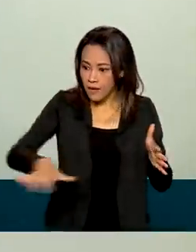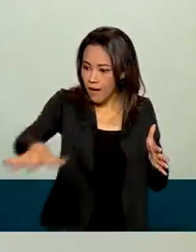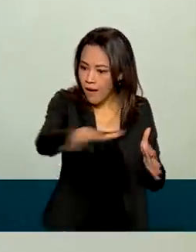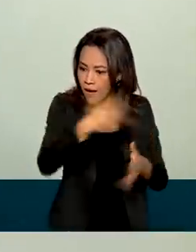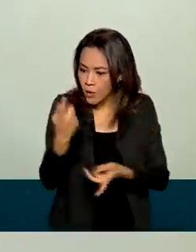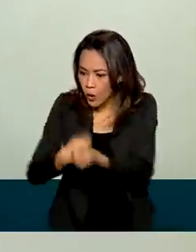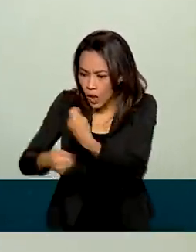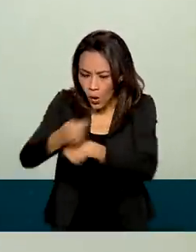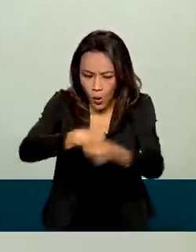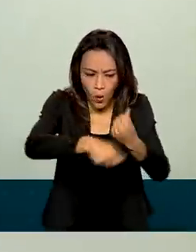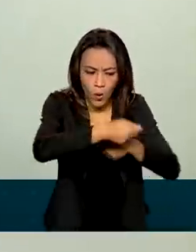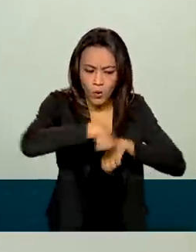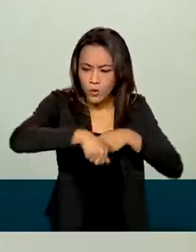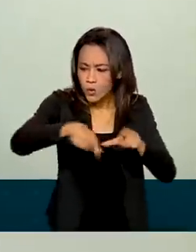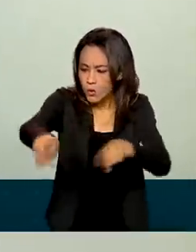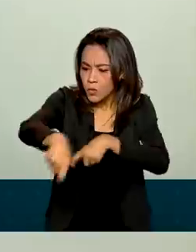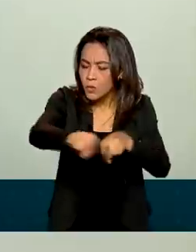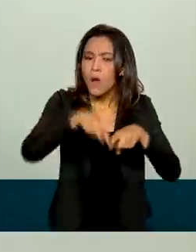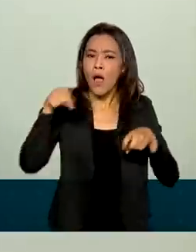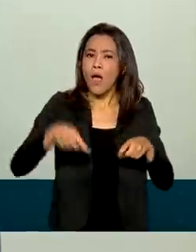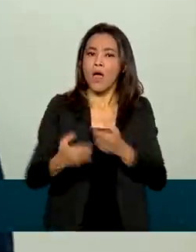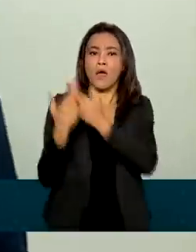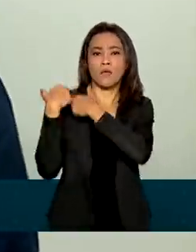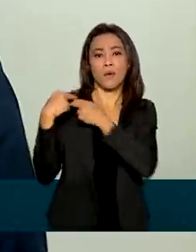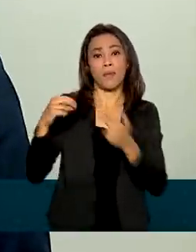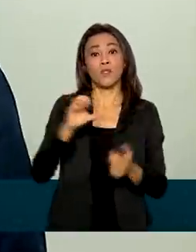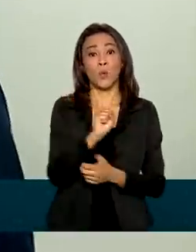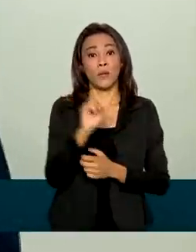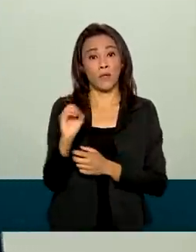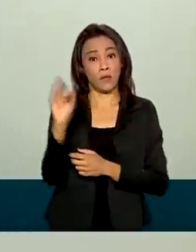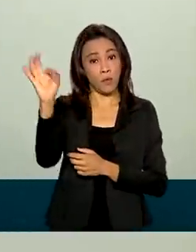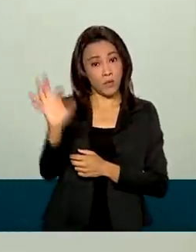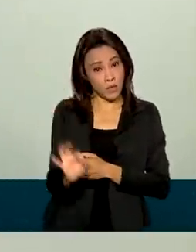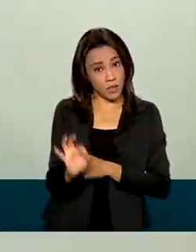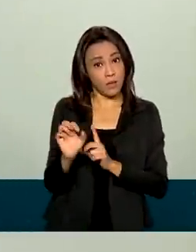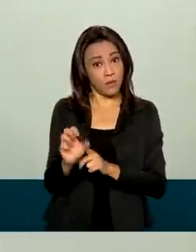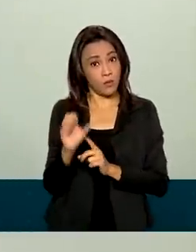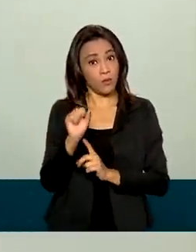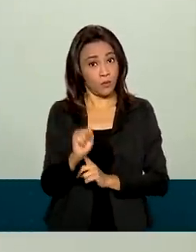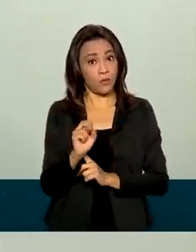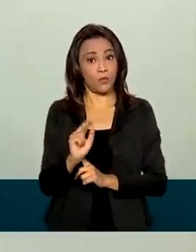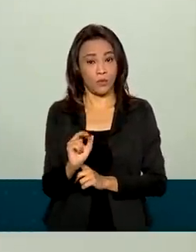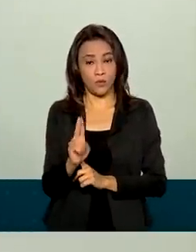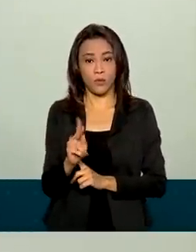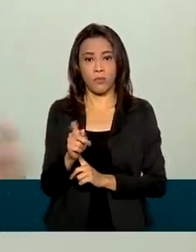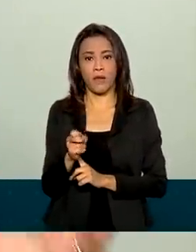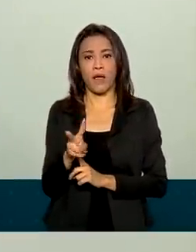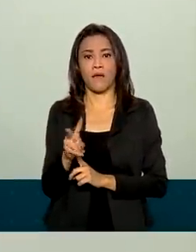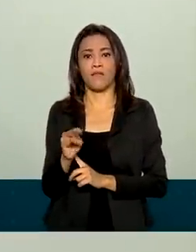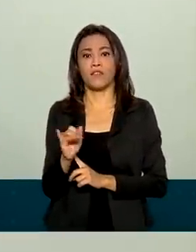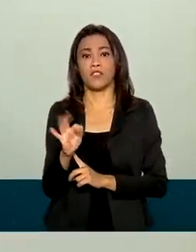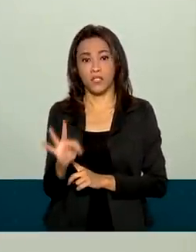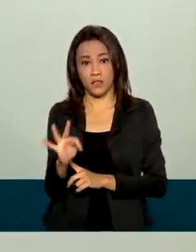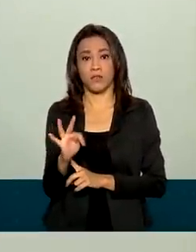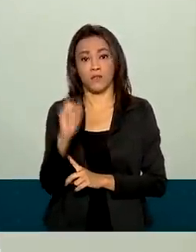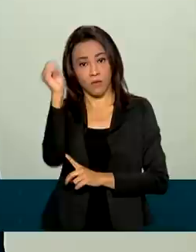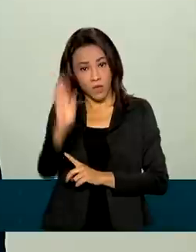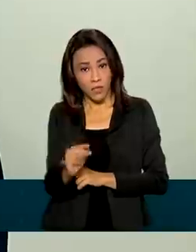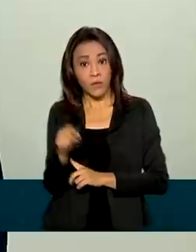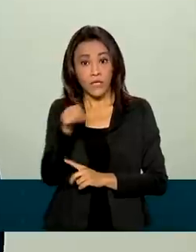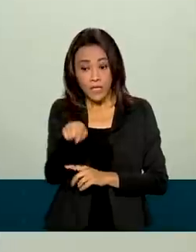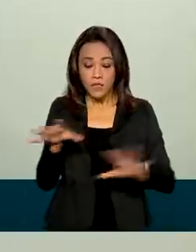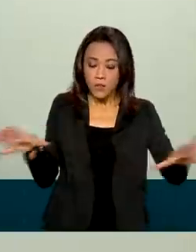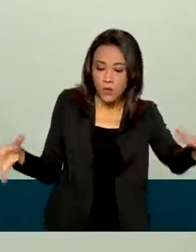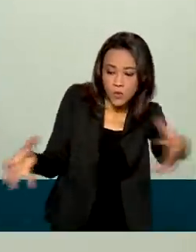responsável também por cerca de 80% do superávit comercial brasileiro. E dentro desse grupo, destaca-se naturalmente